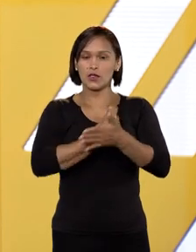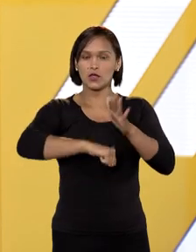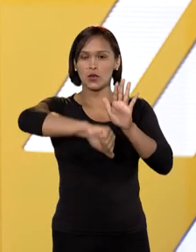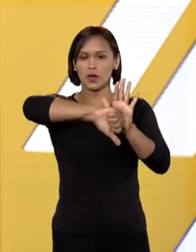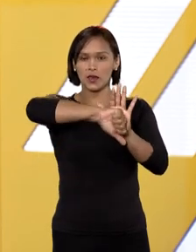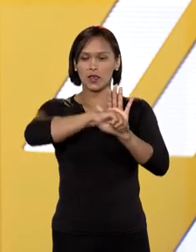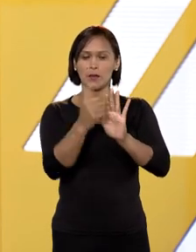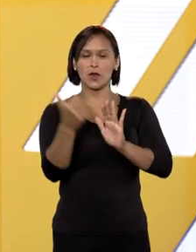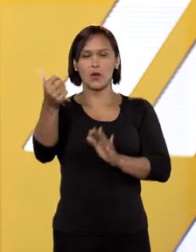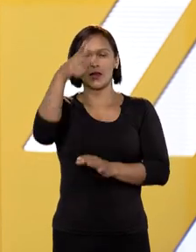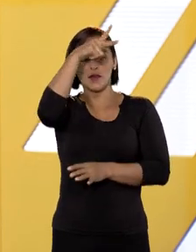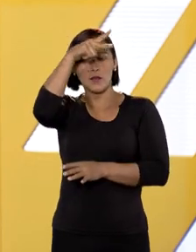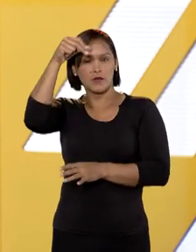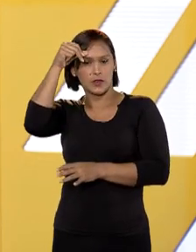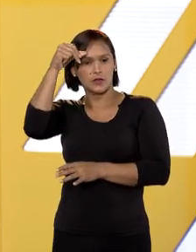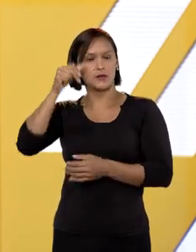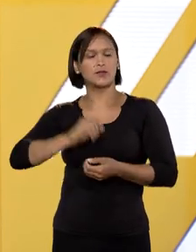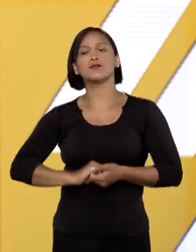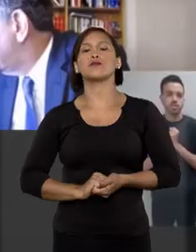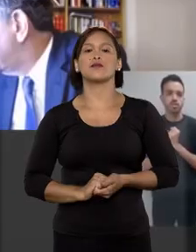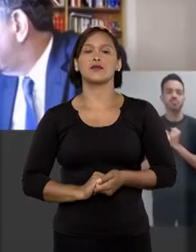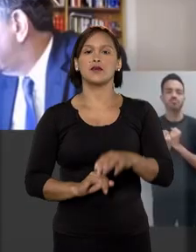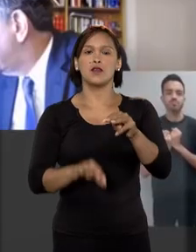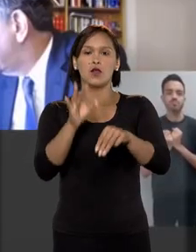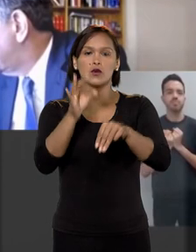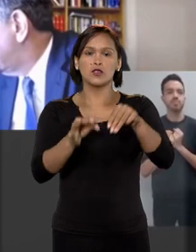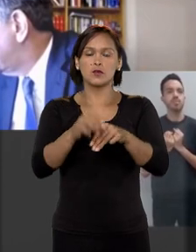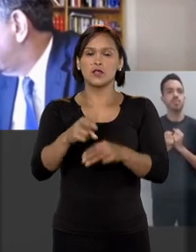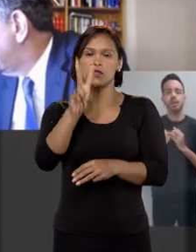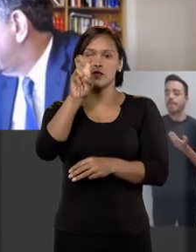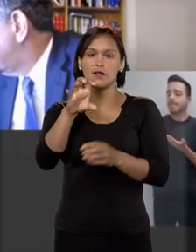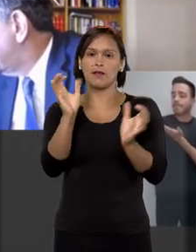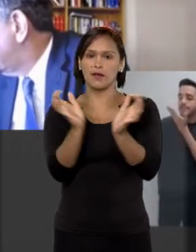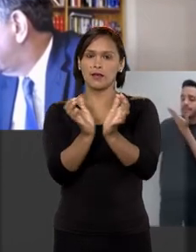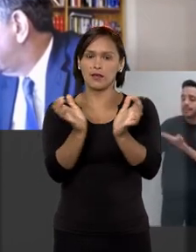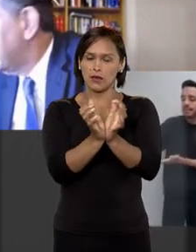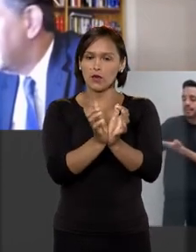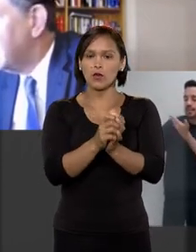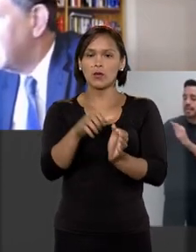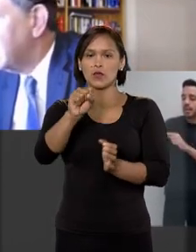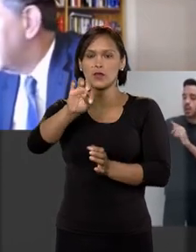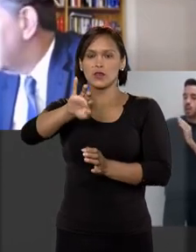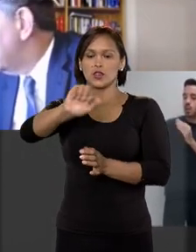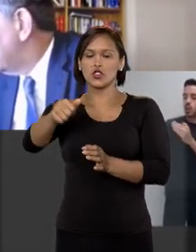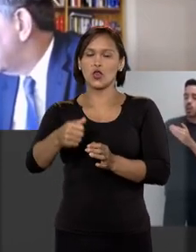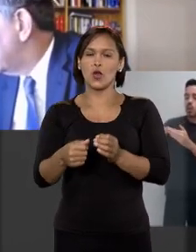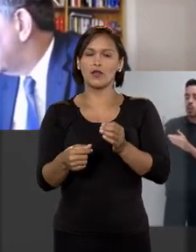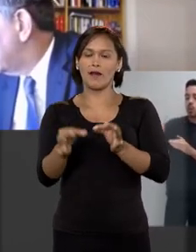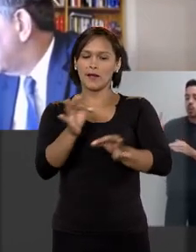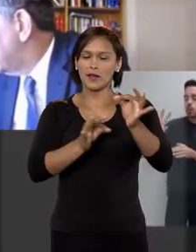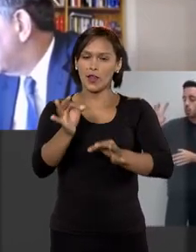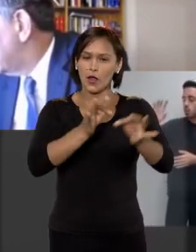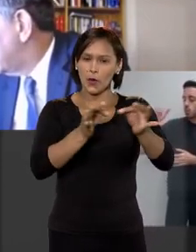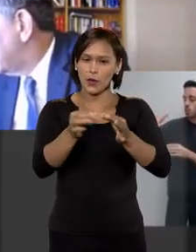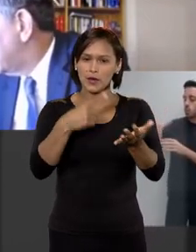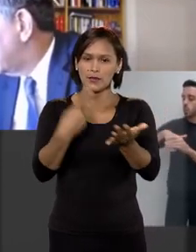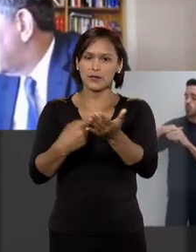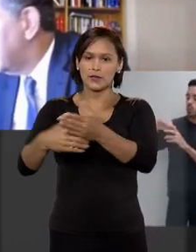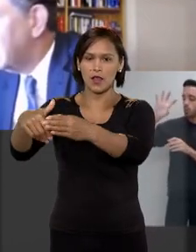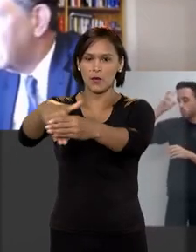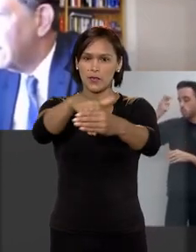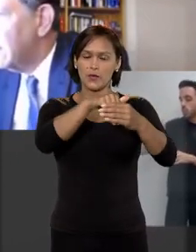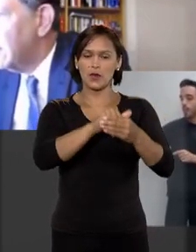cometeu crime quando era prefeito. Os ministros da quinta turma do STJ reformaram o acórdão que havia